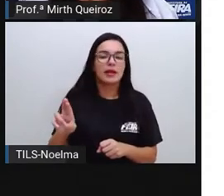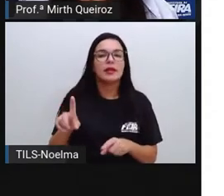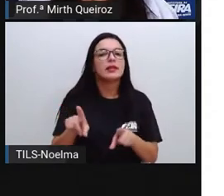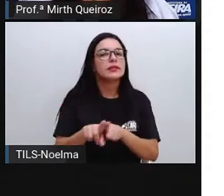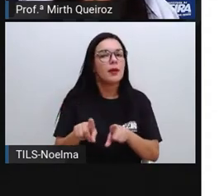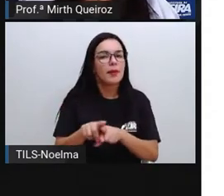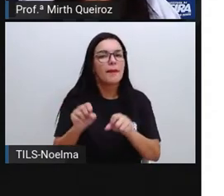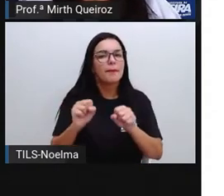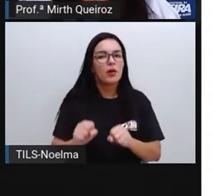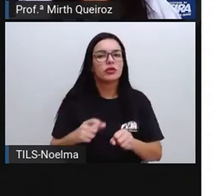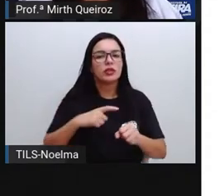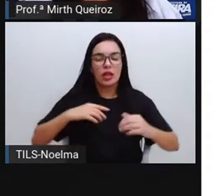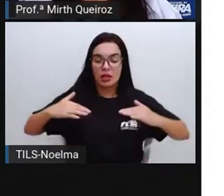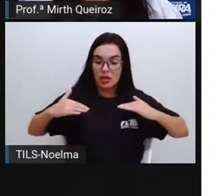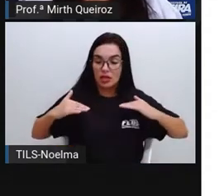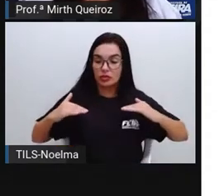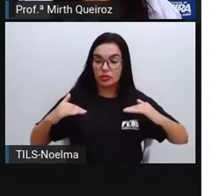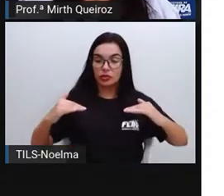duplas, por exemplo,